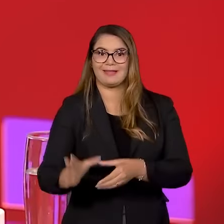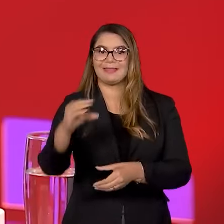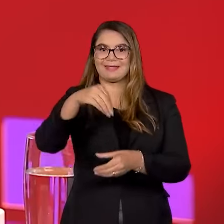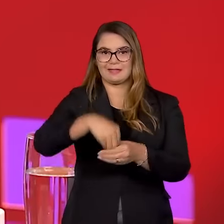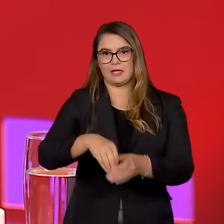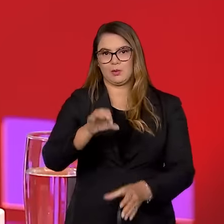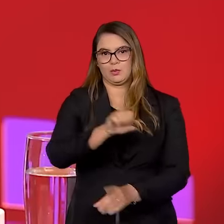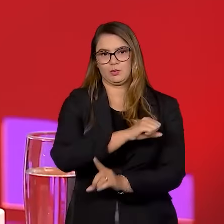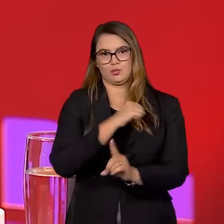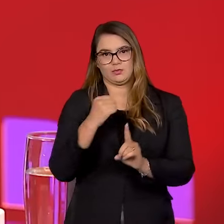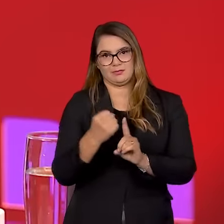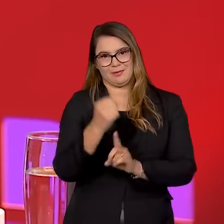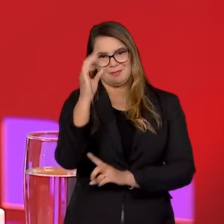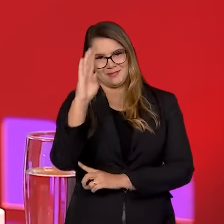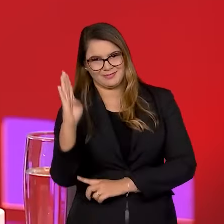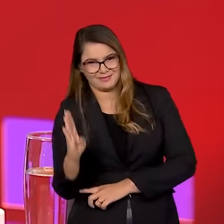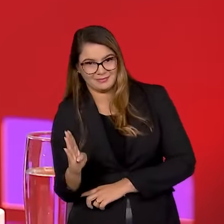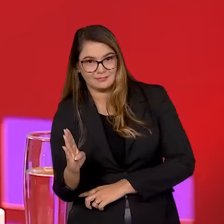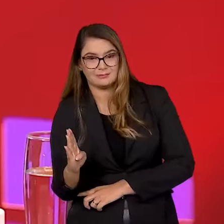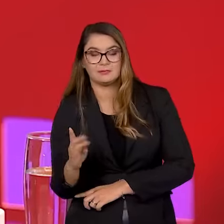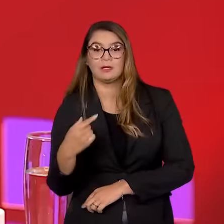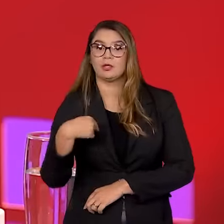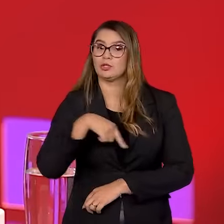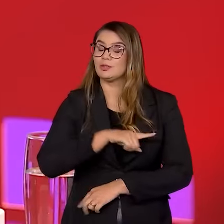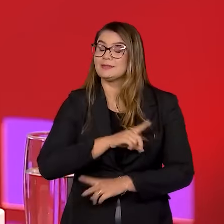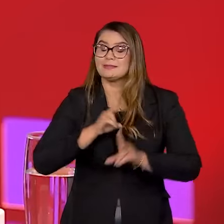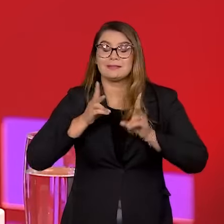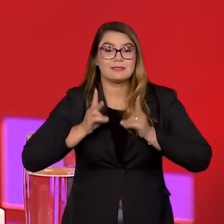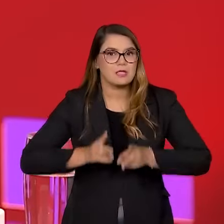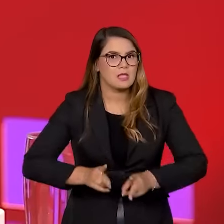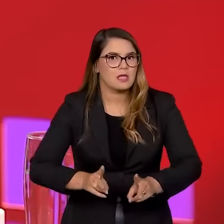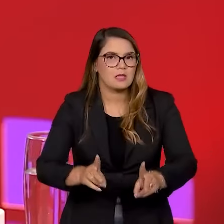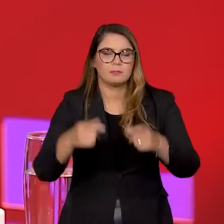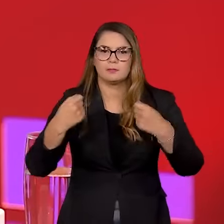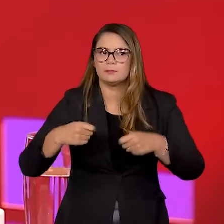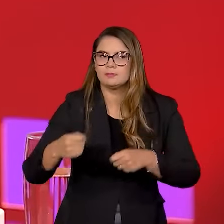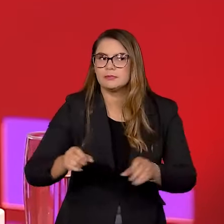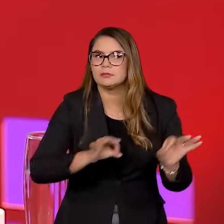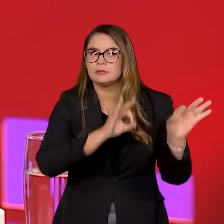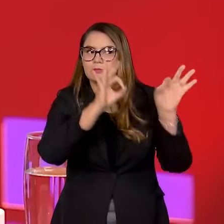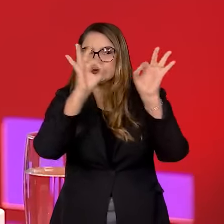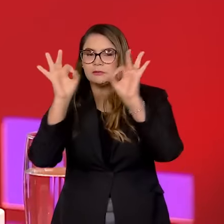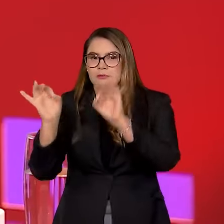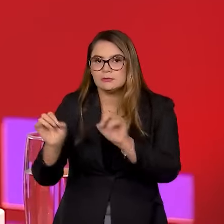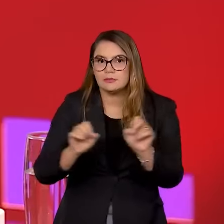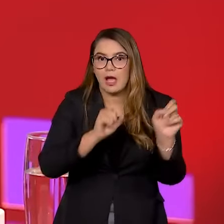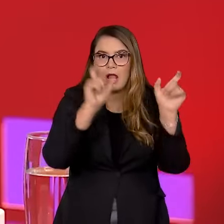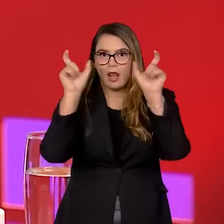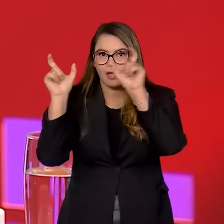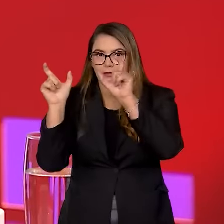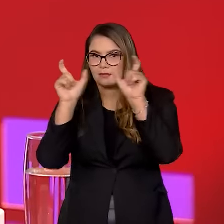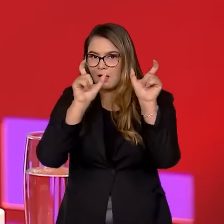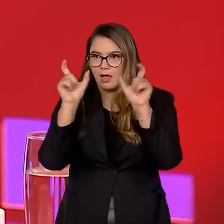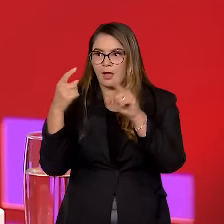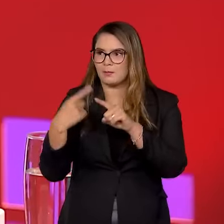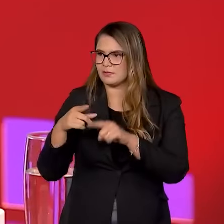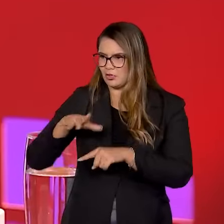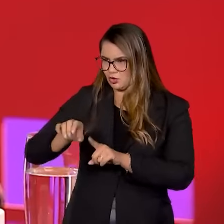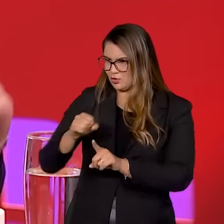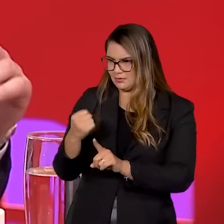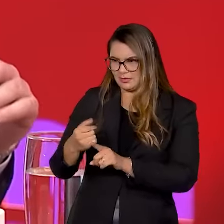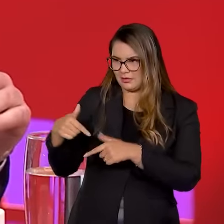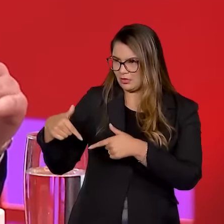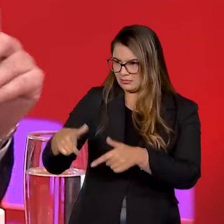sociedade brasileira. Então, nós temos que permanecer em estado constante de vigilância e de alerta. Mas por que você acha que a sociedade é puritivista de todo modo?